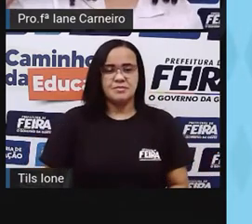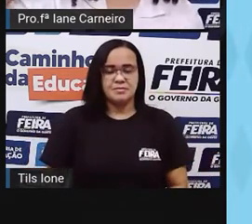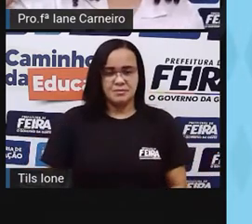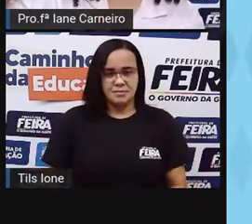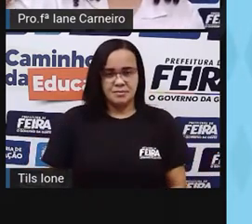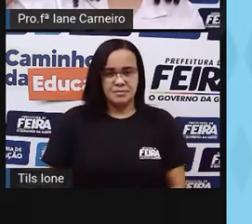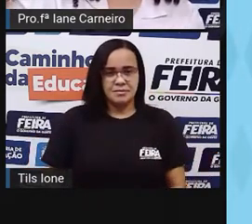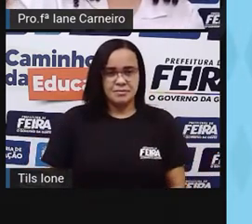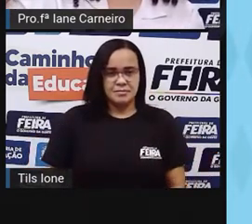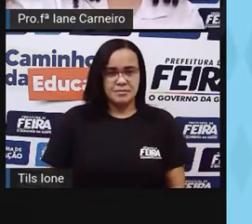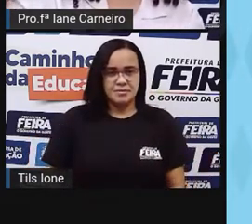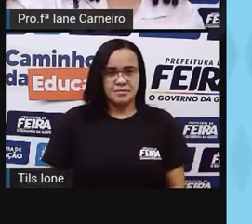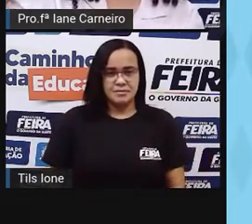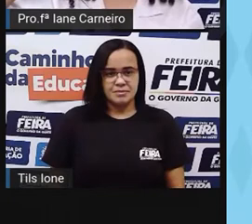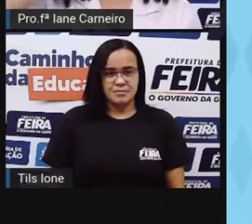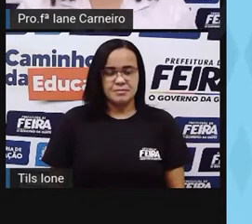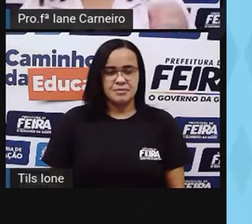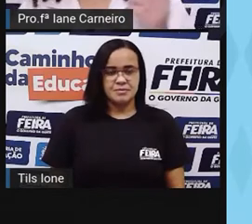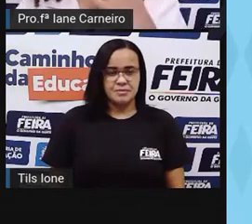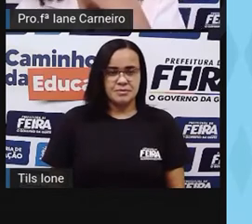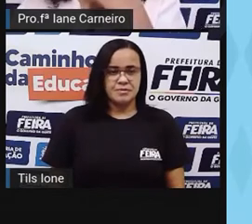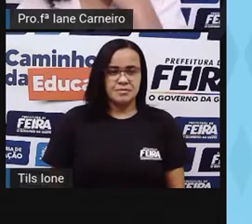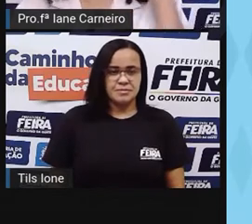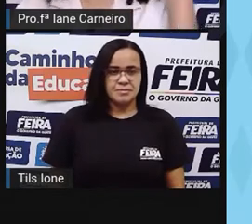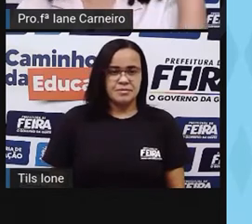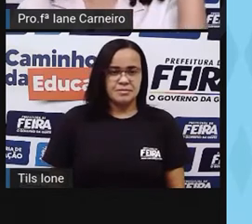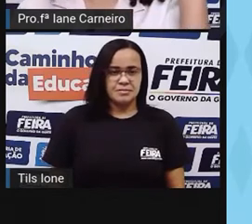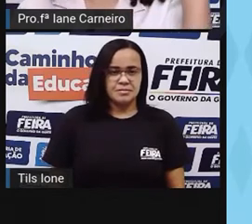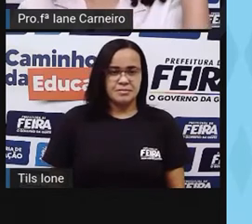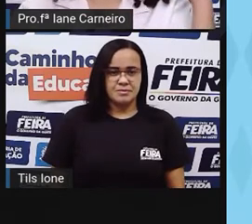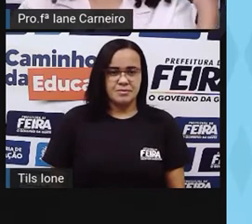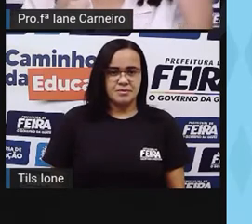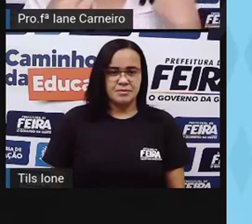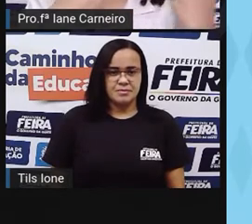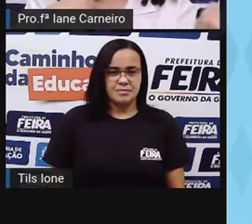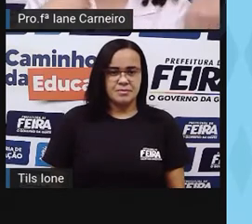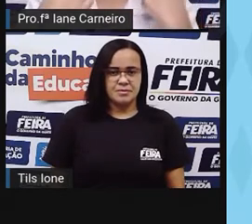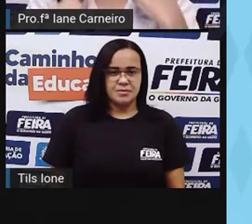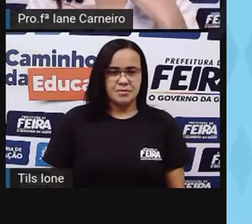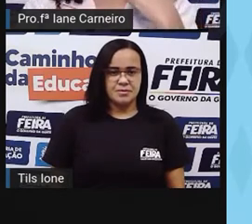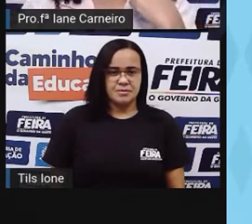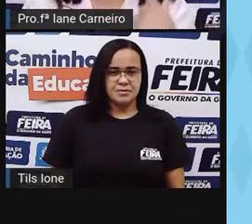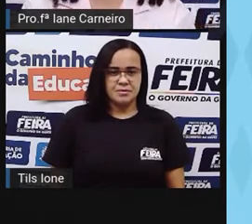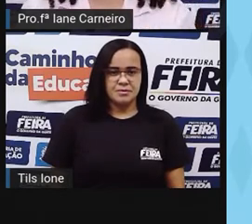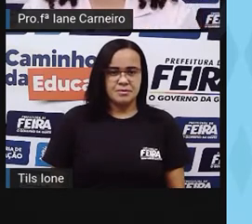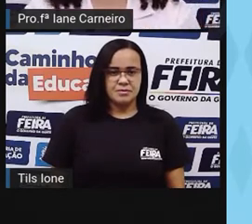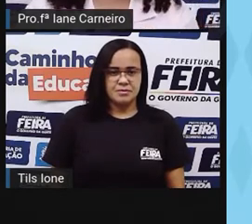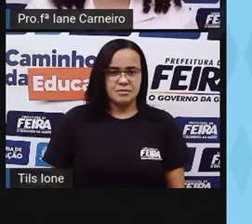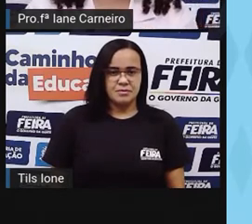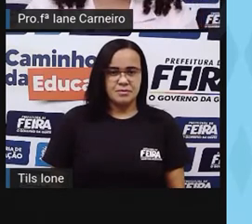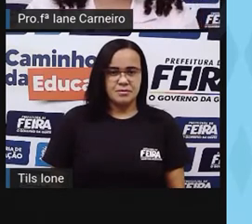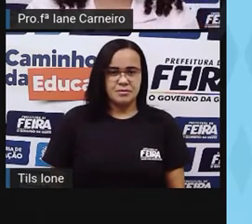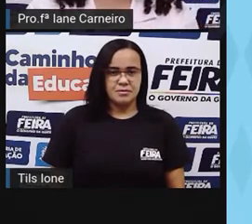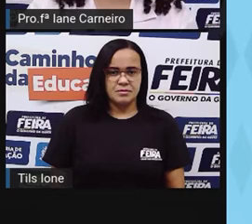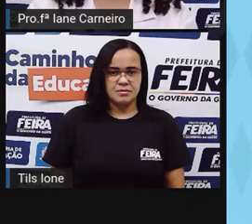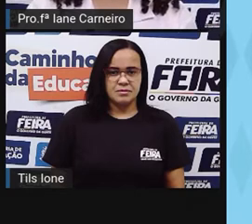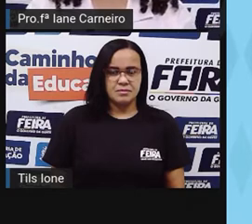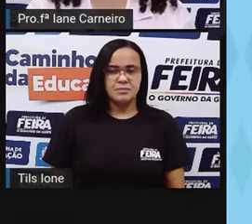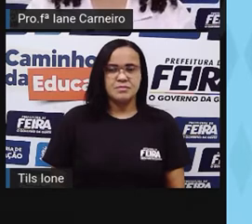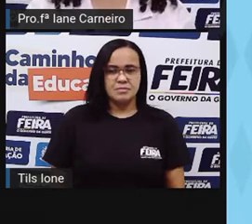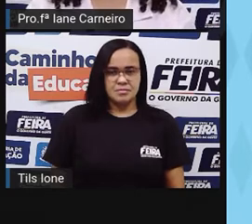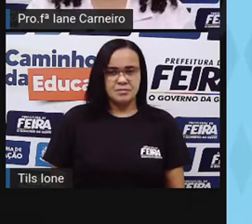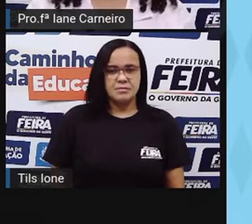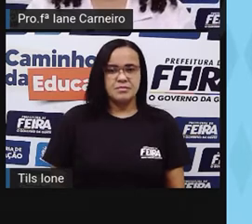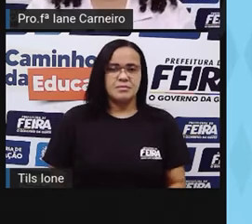Esse aqui, ó, é o lado direito. E esse aqui é o lado esquerdo. Você provavelmente está vendo a pró espelhada aí, tá certo?